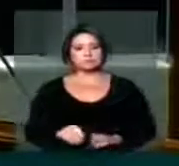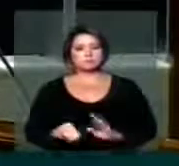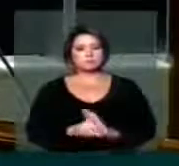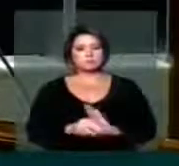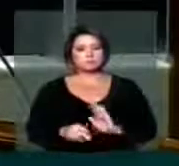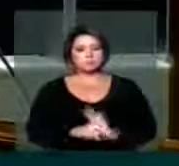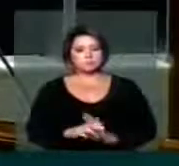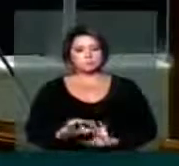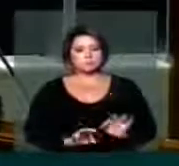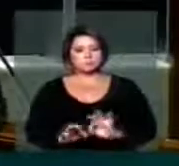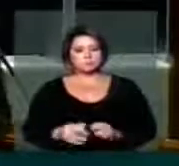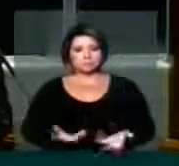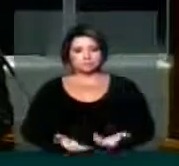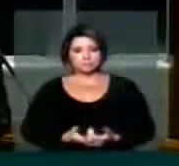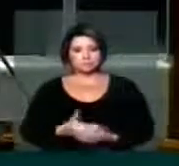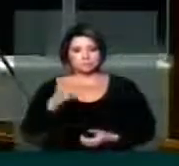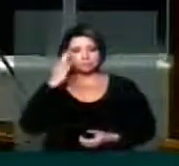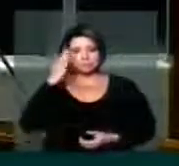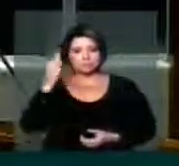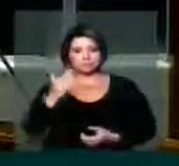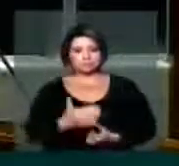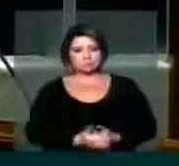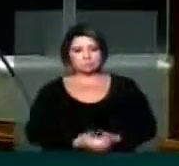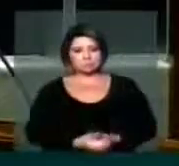provisórias aí preveem. Obrigado, presidente. Obrigado,